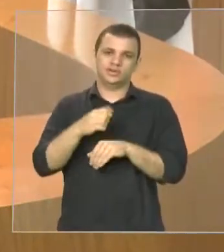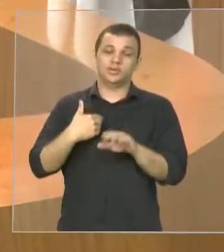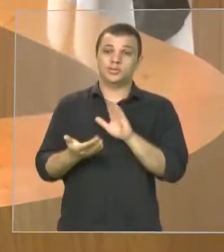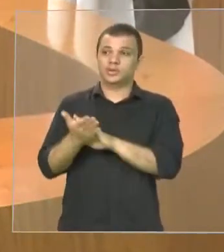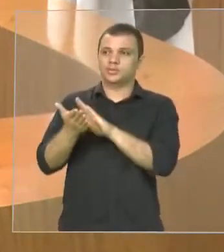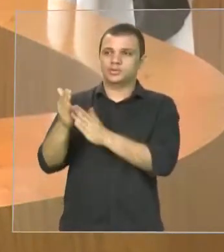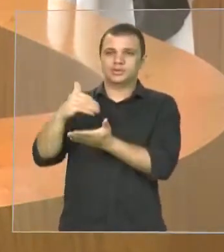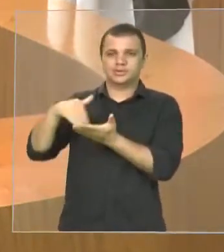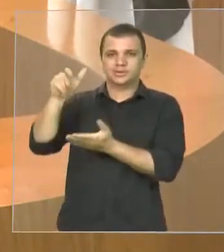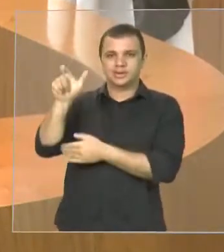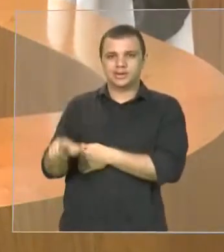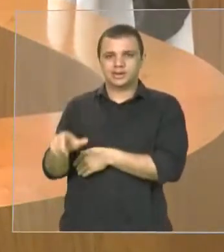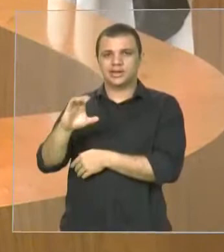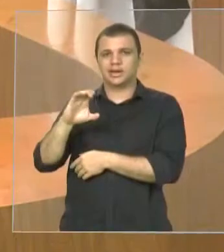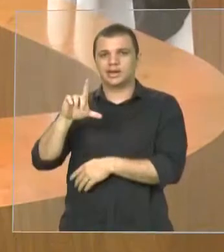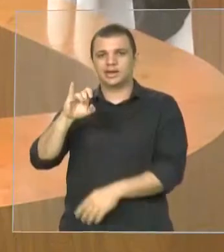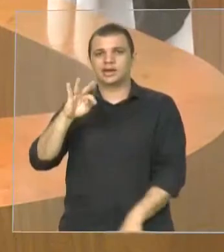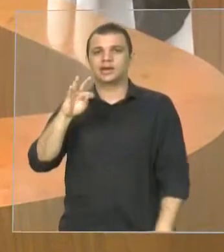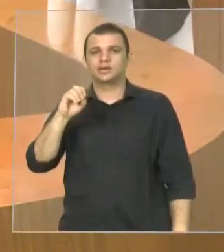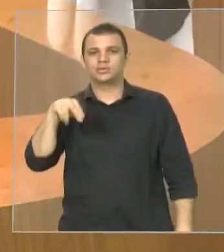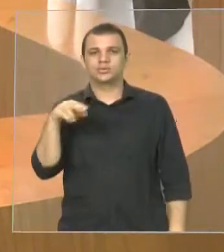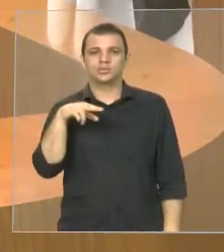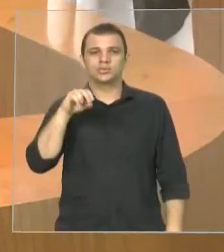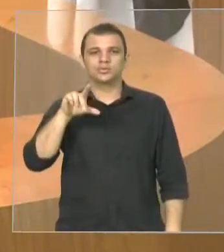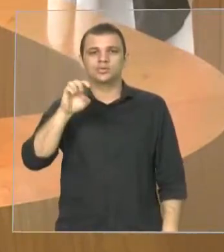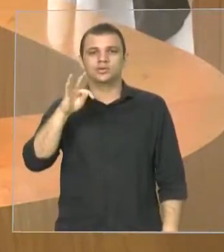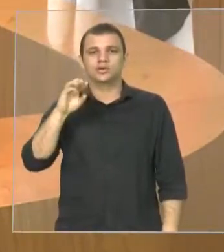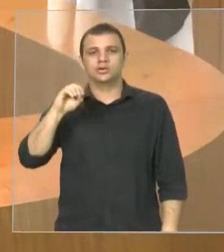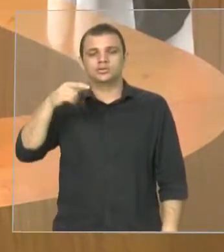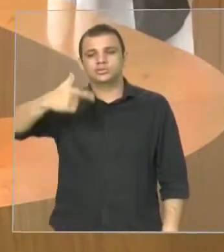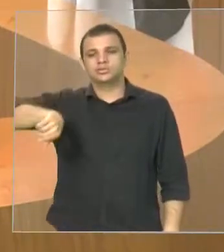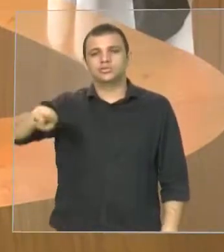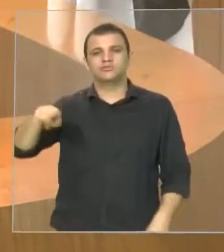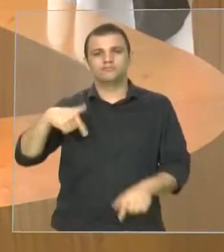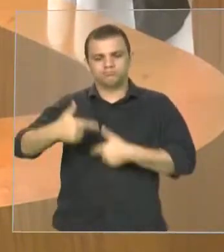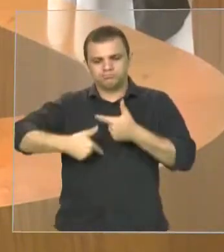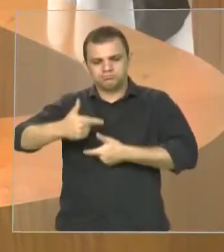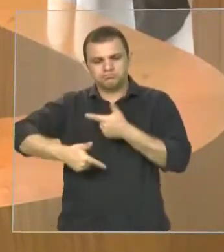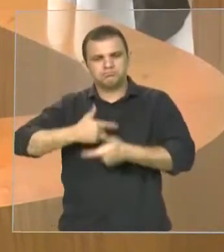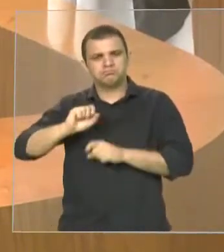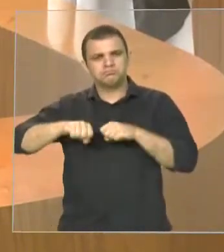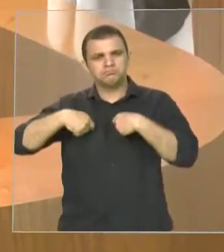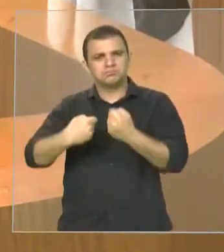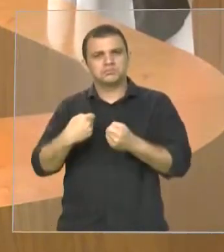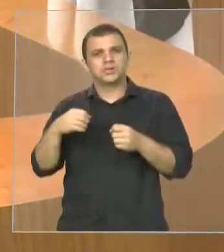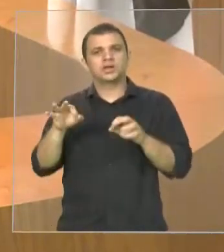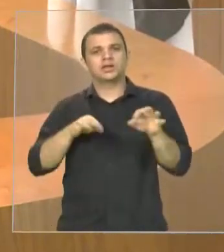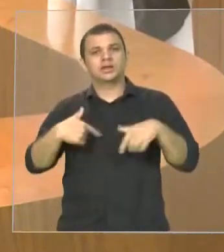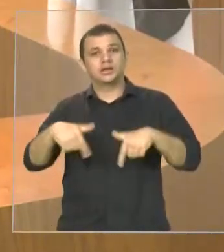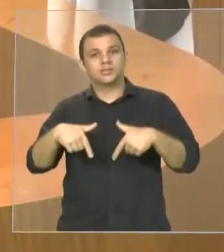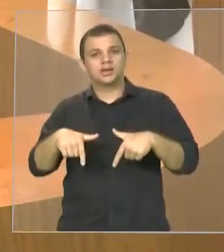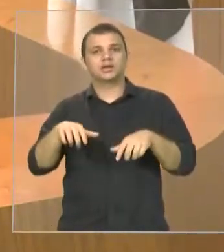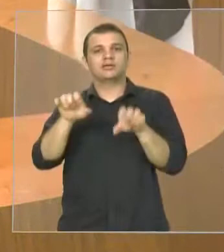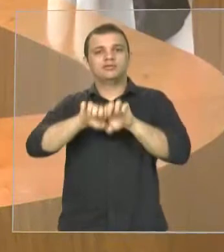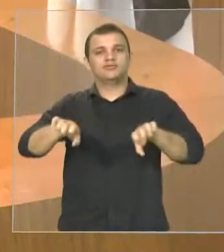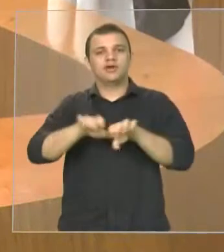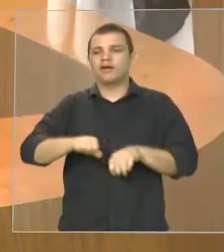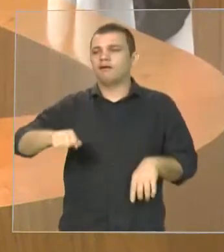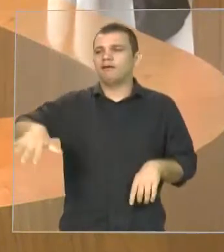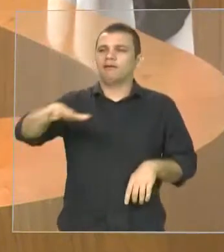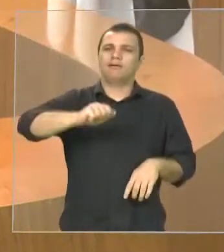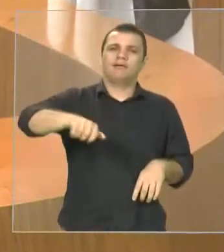Noleco mais uma vez que tem sido incansável nas ações de infraestrutura em todas as áreas saúde,